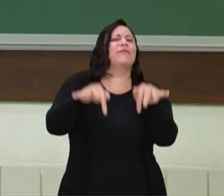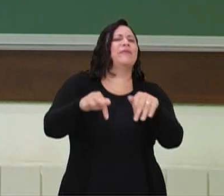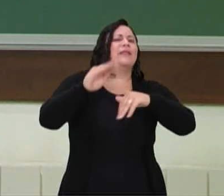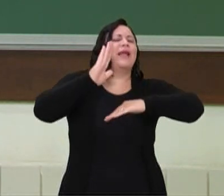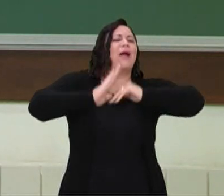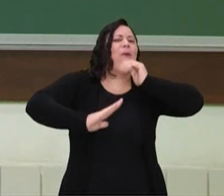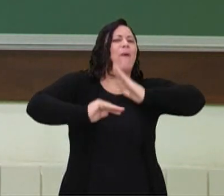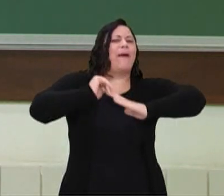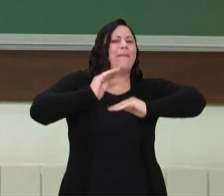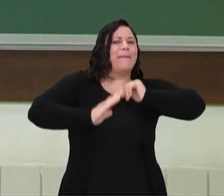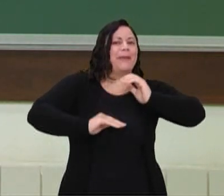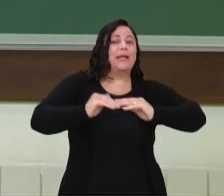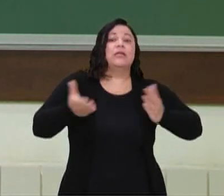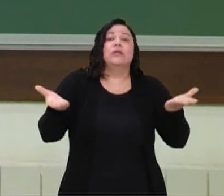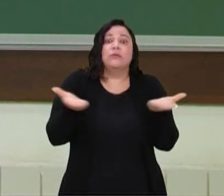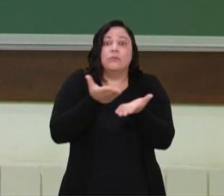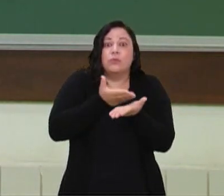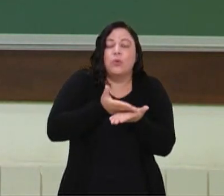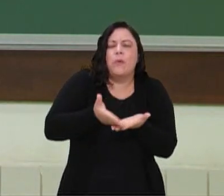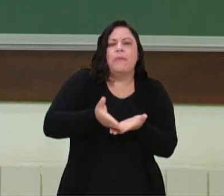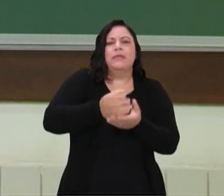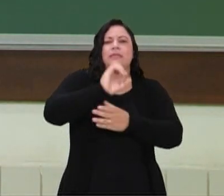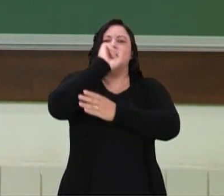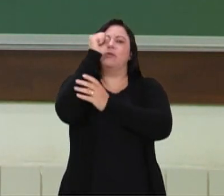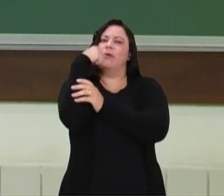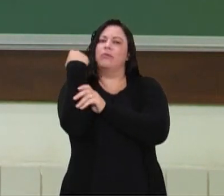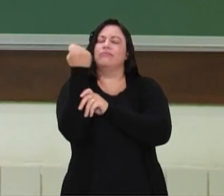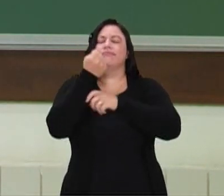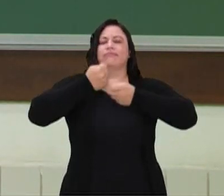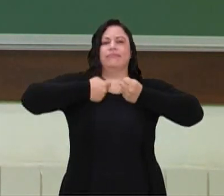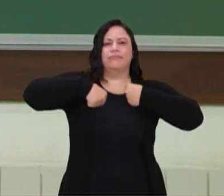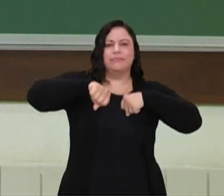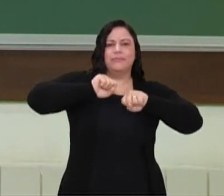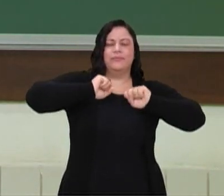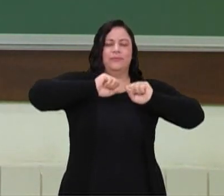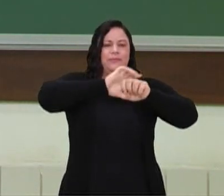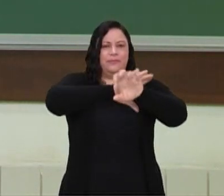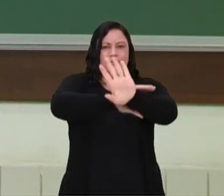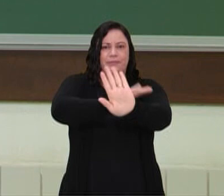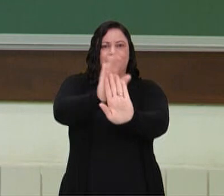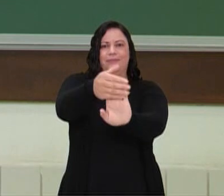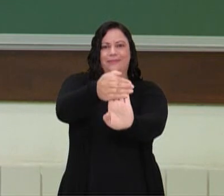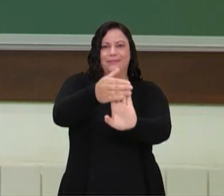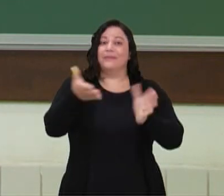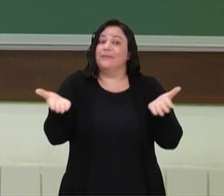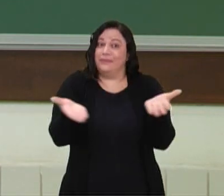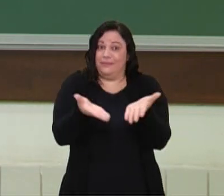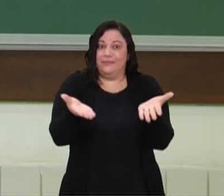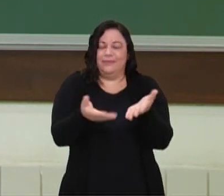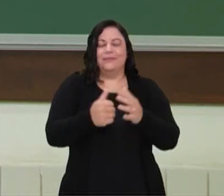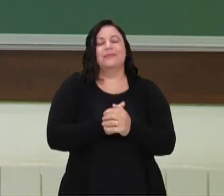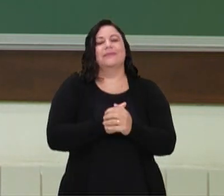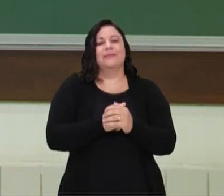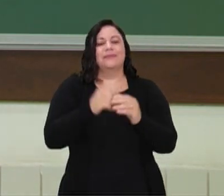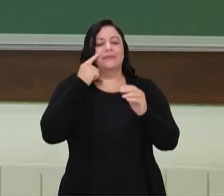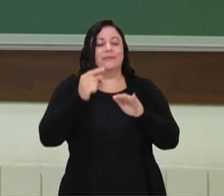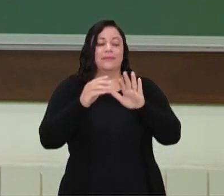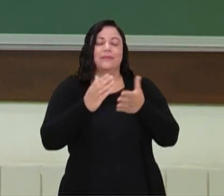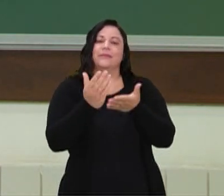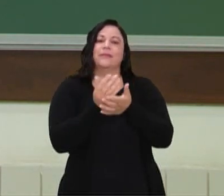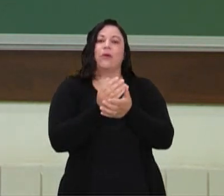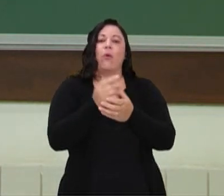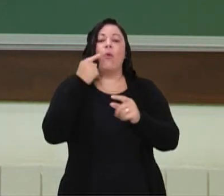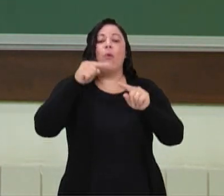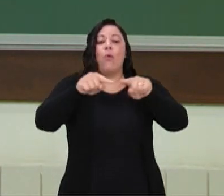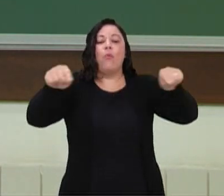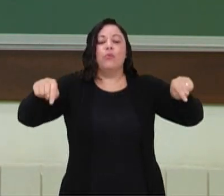nós vamos fazer o nosso alongamento como tem sido, tá certo? Então, deixe seu material um pouquinho de lado, ache um espaço,